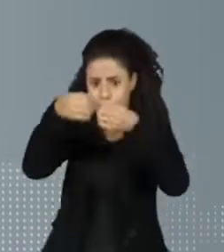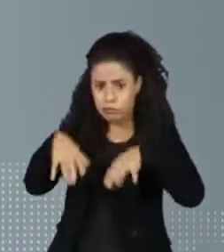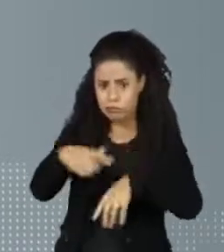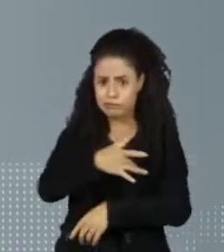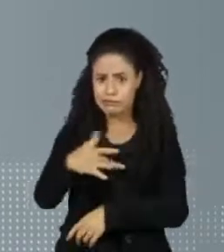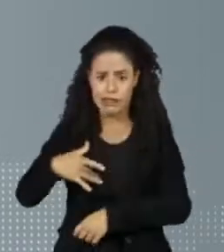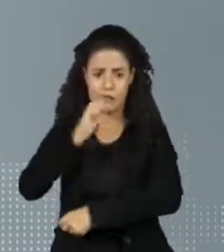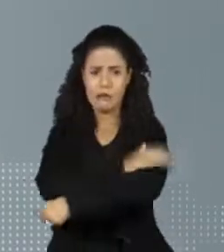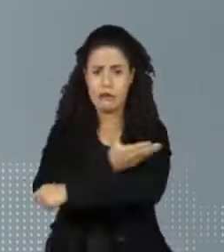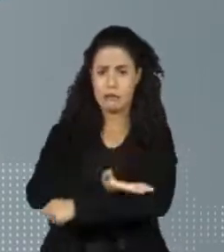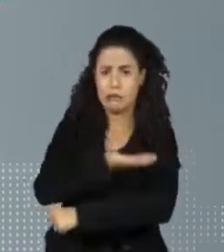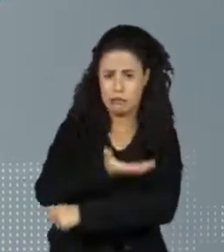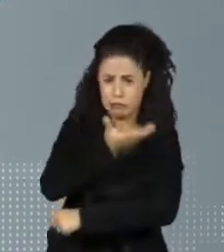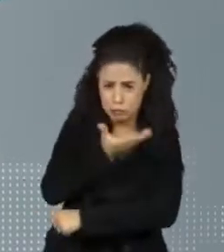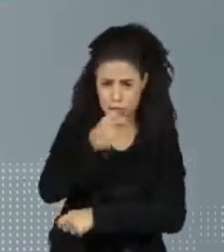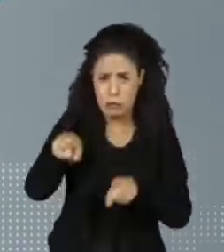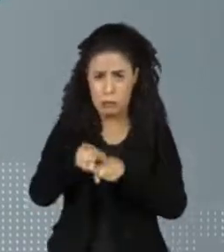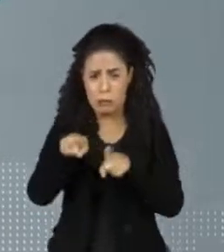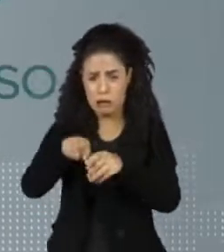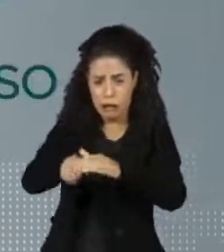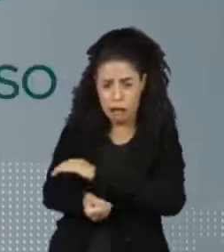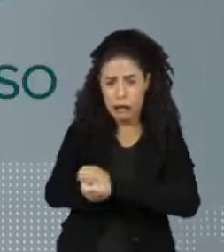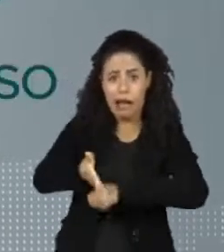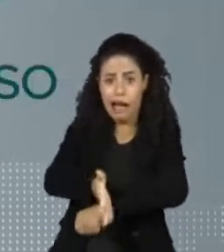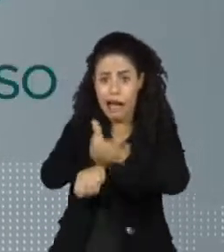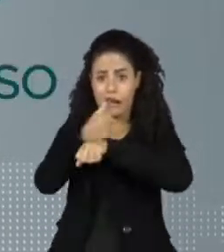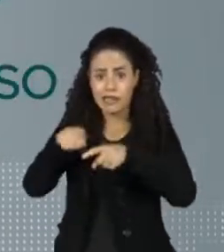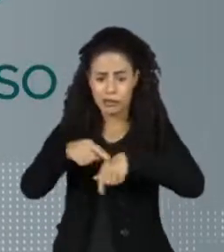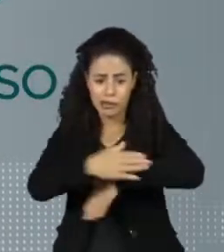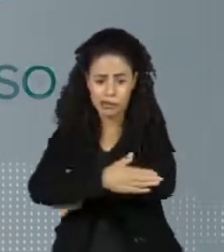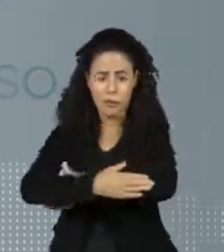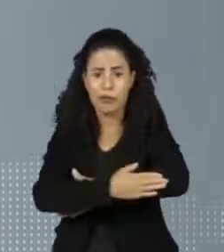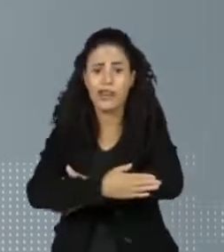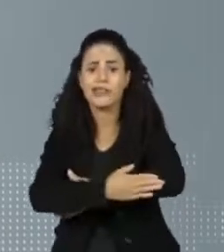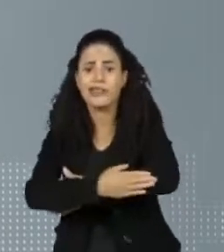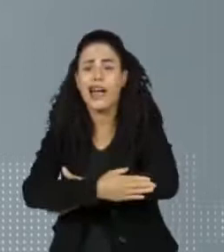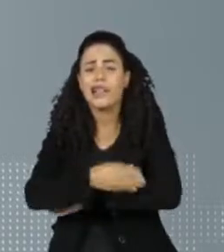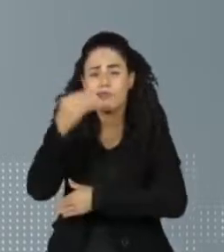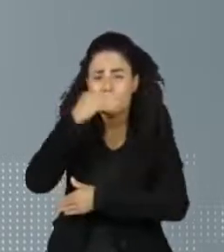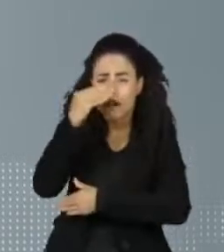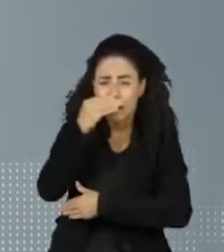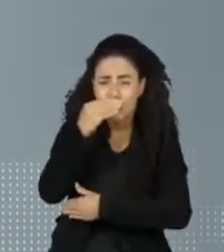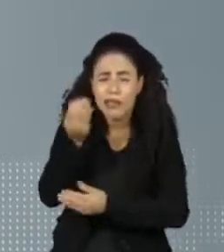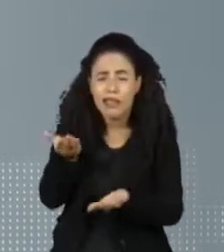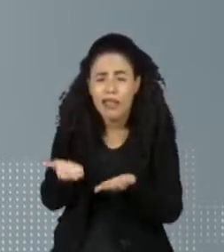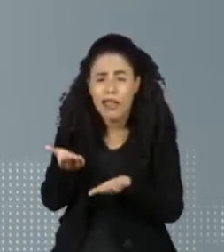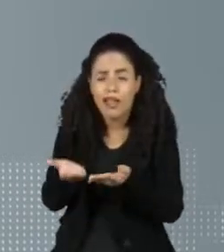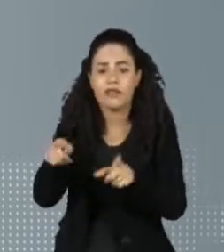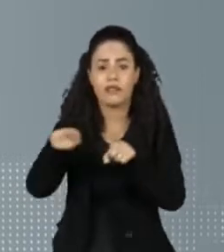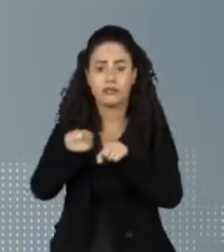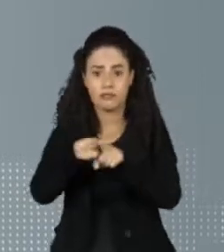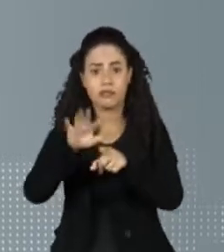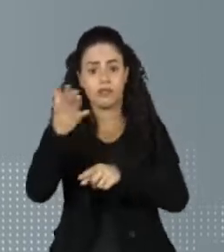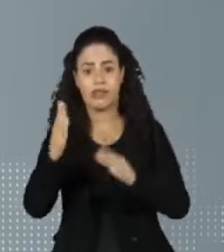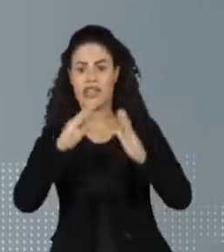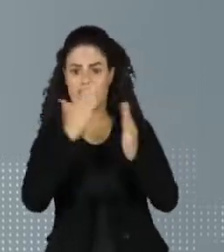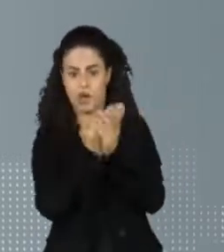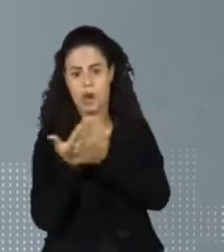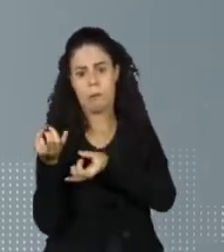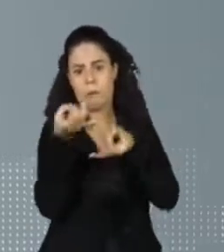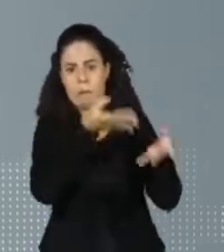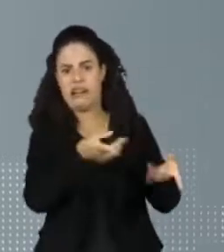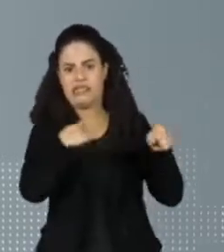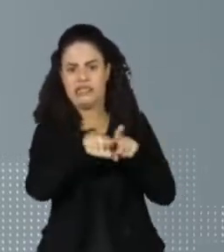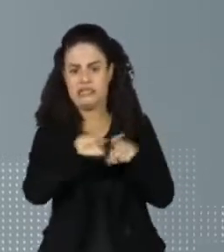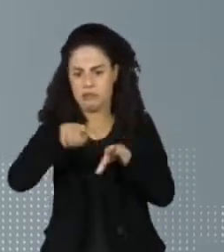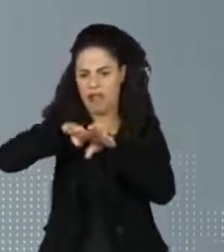hipertensão, eclâmpsia, parto prematuro e bebês com baixo peso. Já os problemas sociais vão de evasão escolar ao aumento da